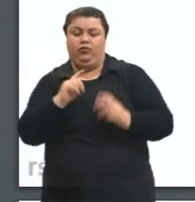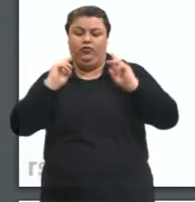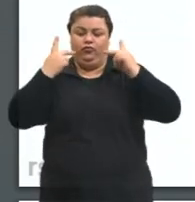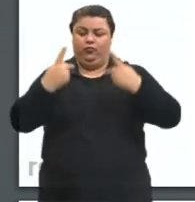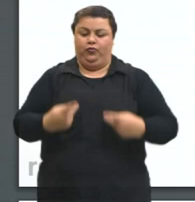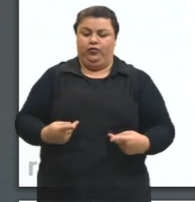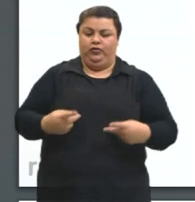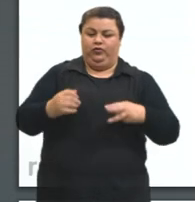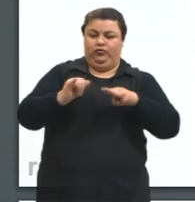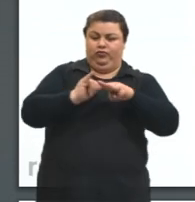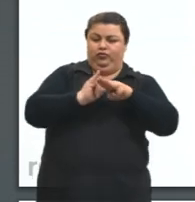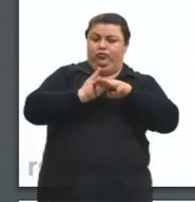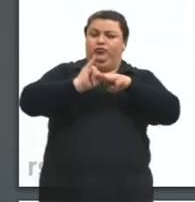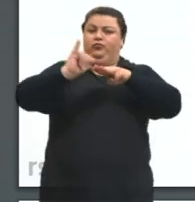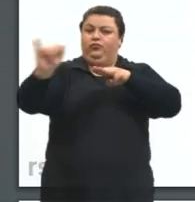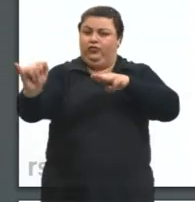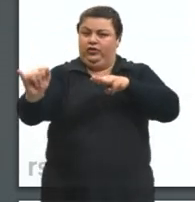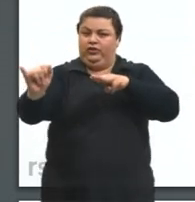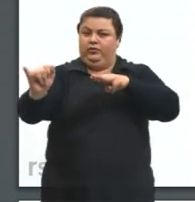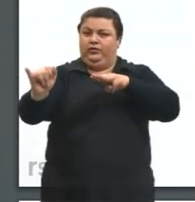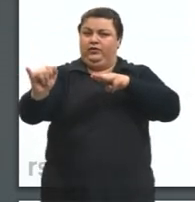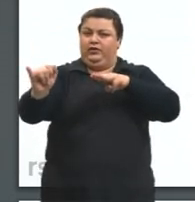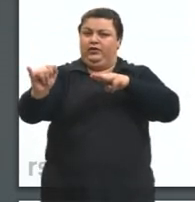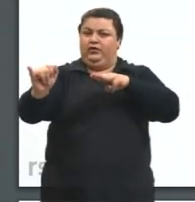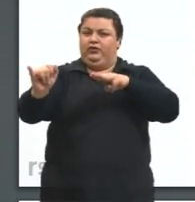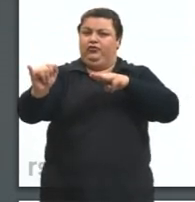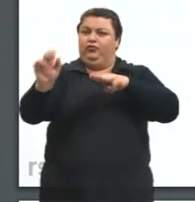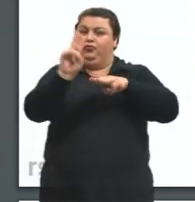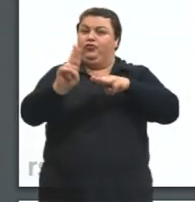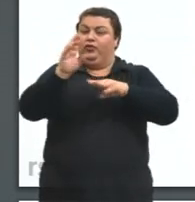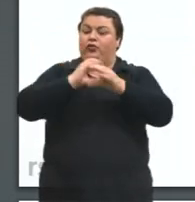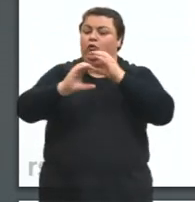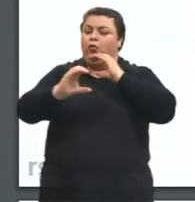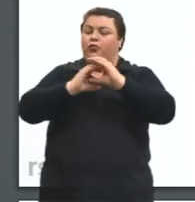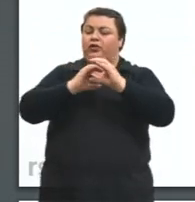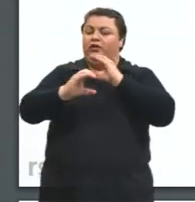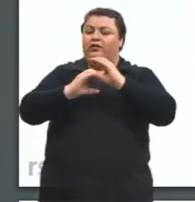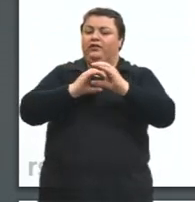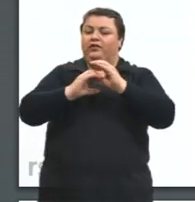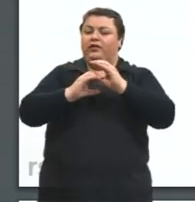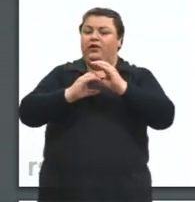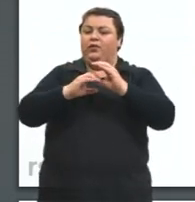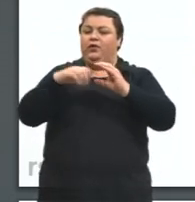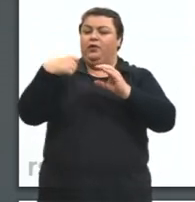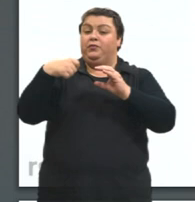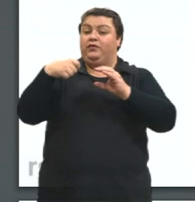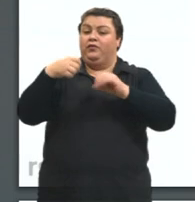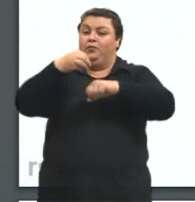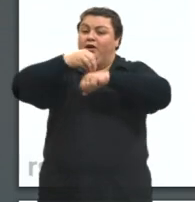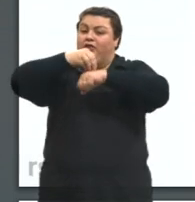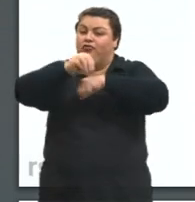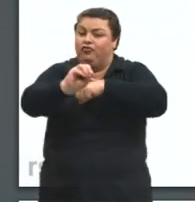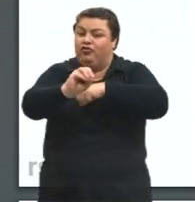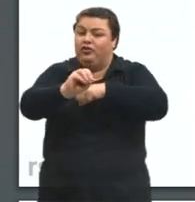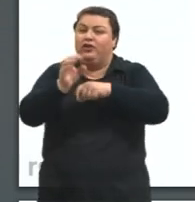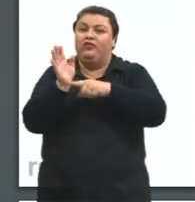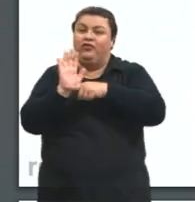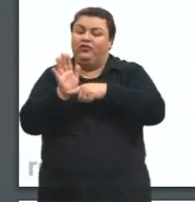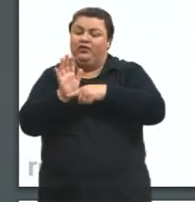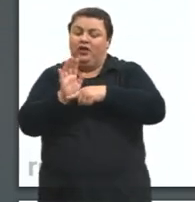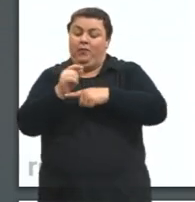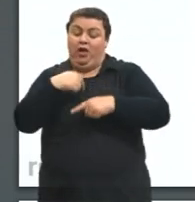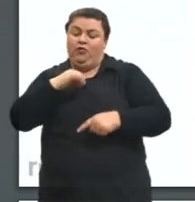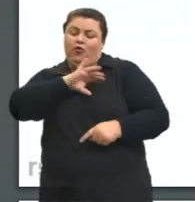transmitir mensagens através da comunicação, eu preciso dar uma dica para vocês de cinema. sou uma pessoa